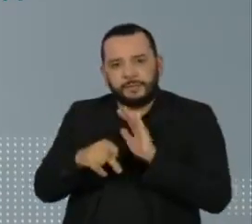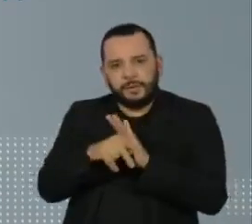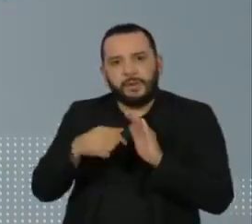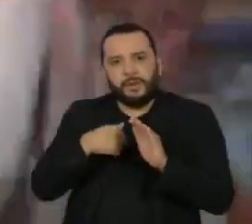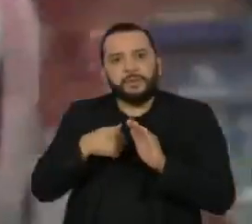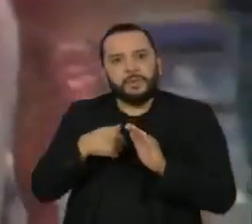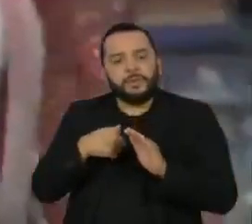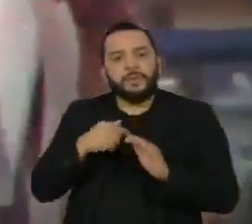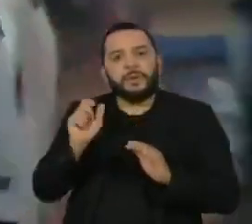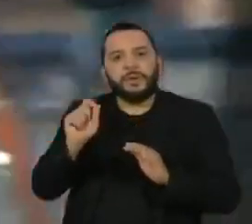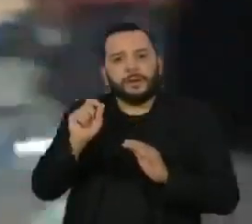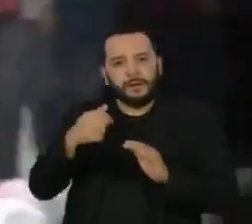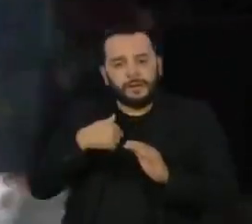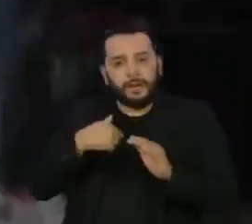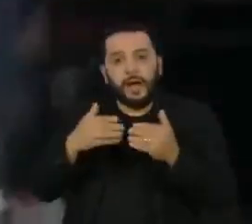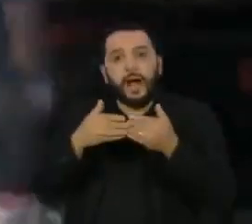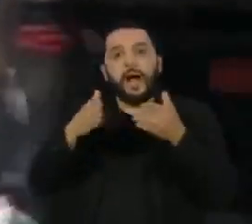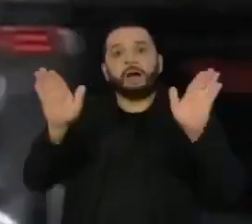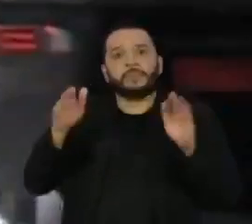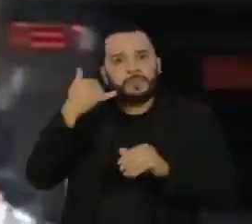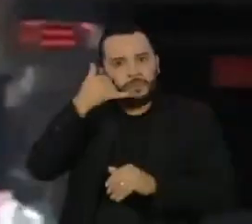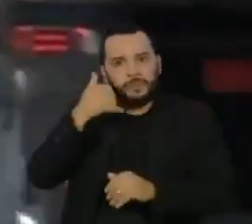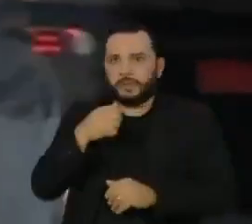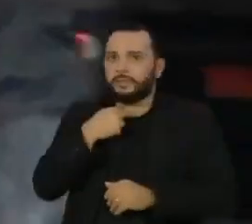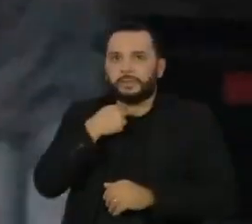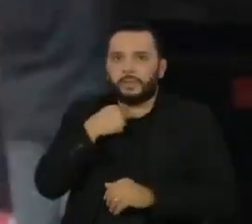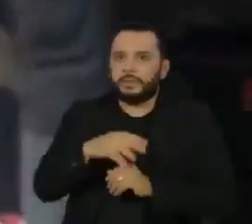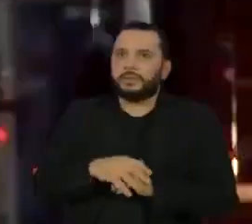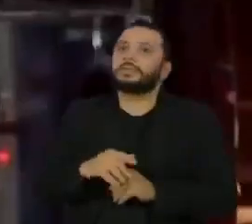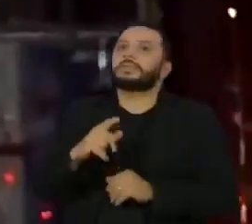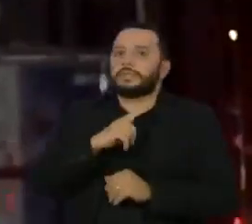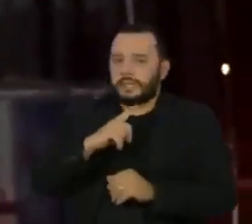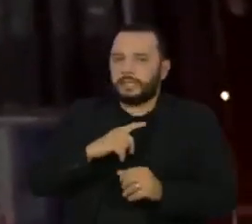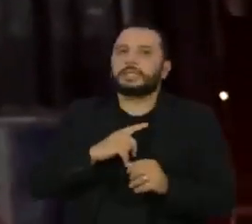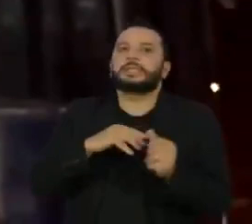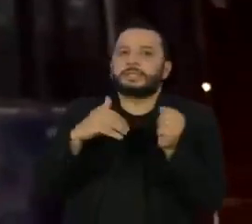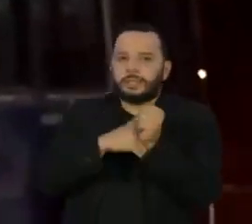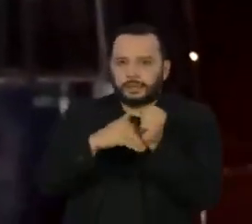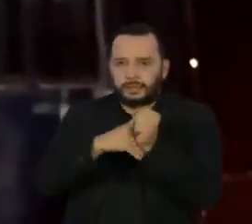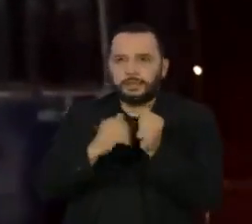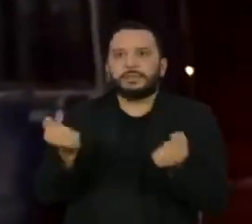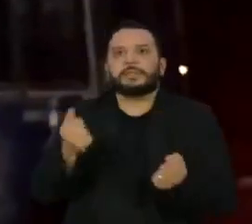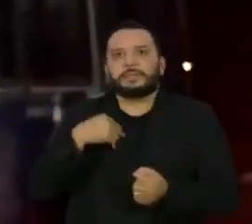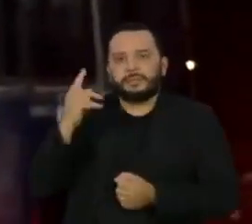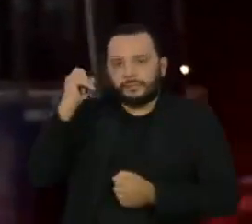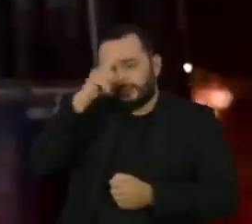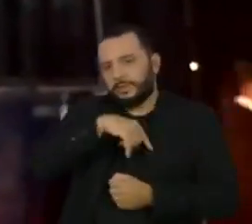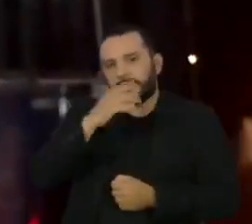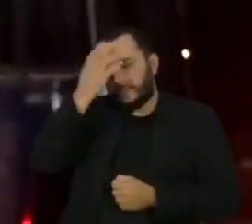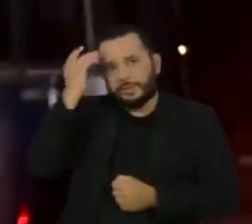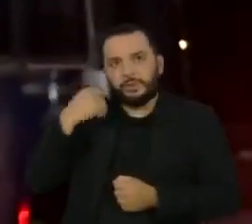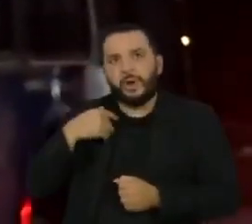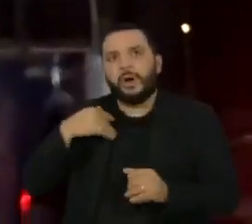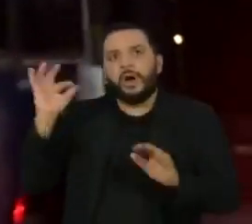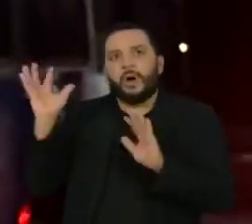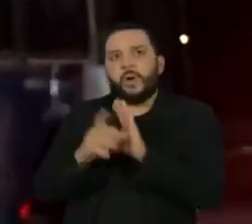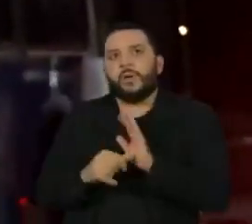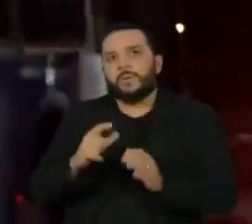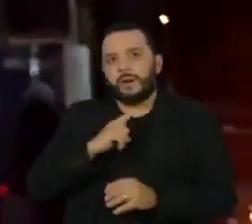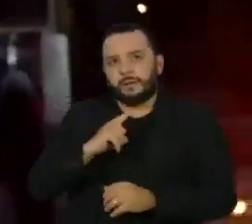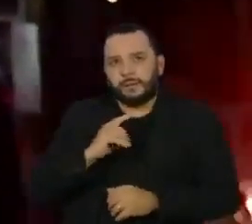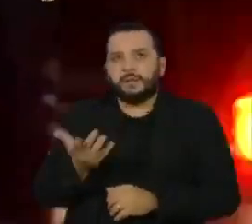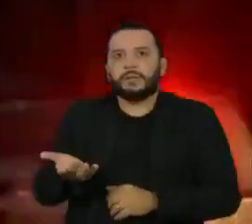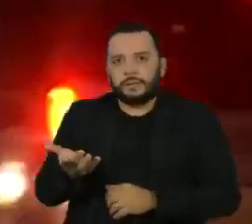autenticação. Quando você adiciona essas camadas de segurança, você acaba dificultando um pouco a escala do fraudador